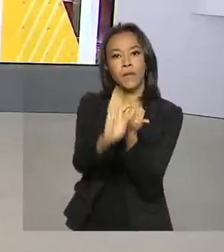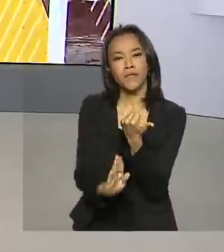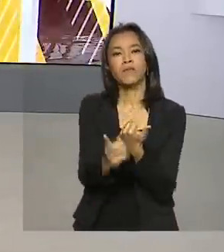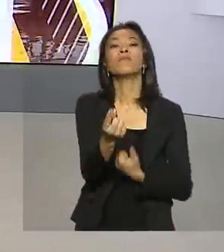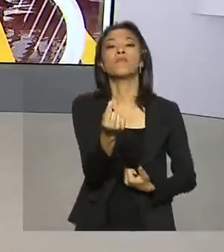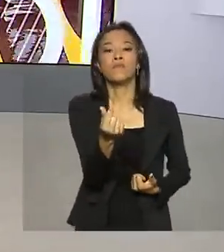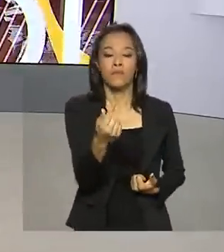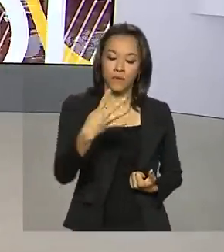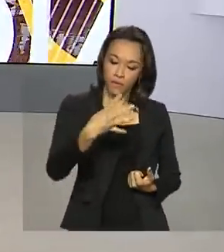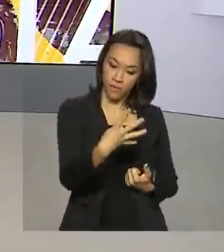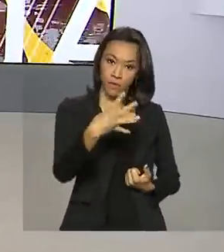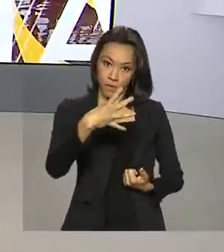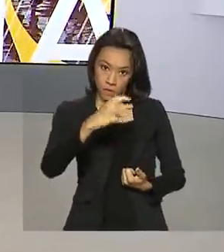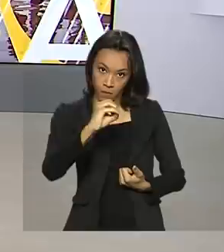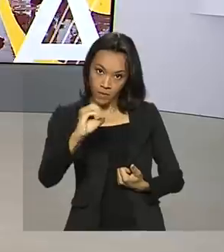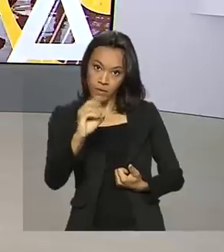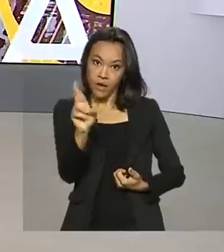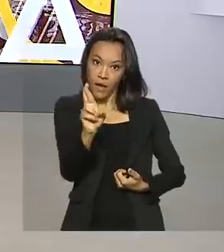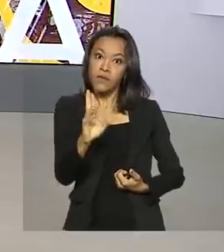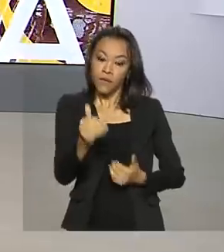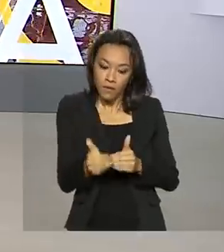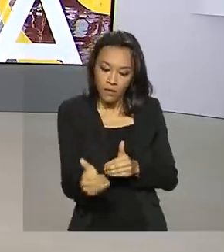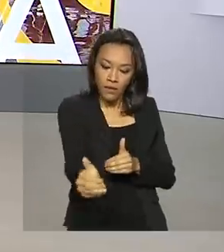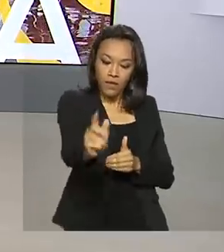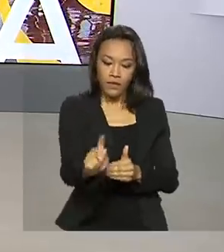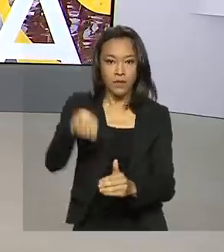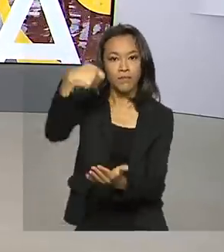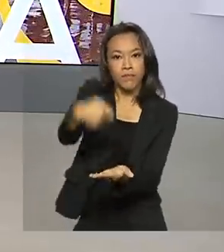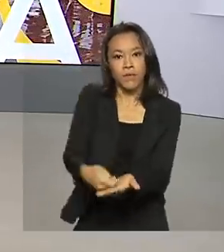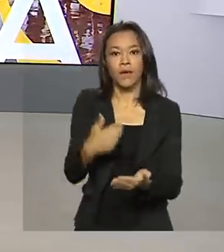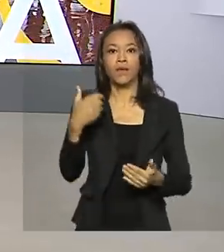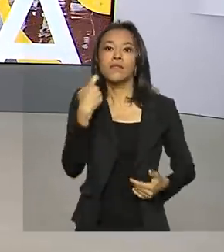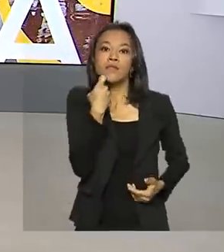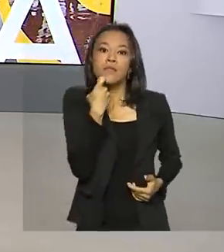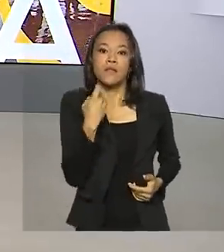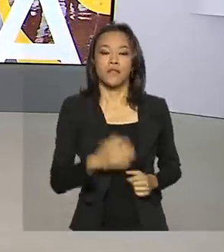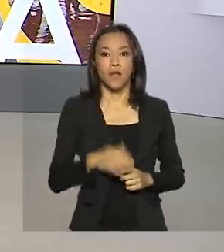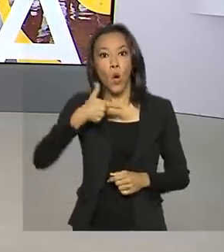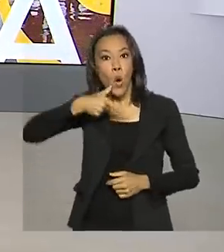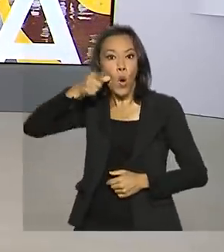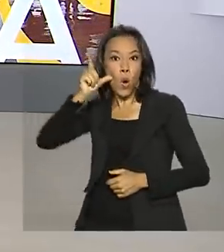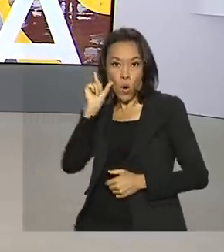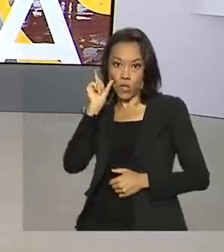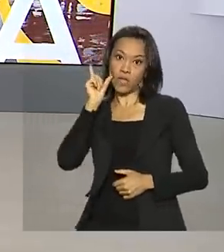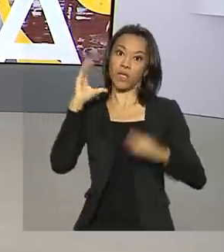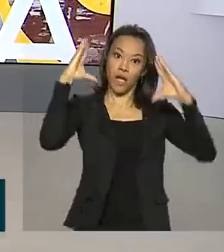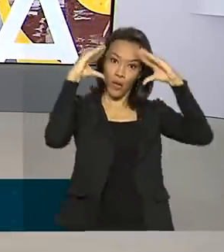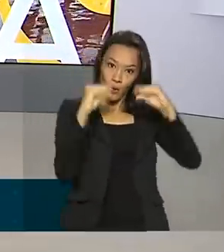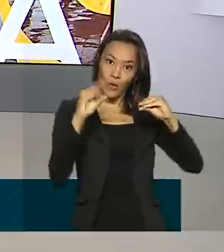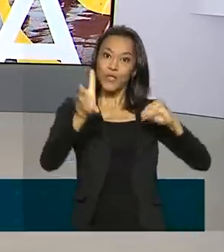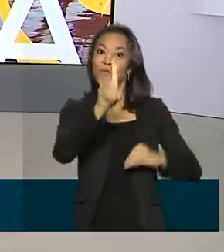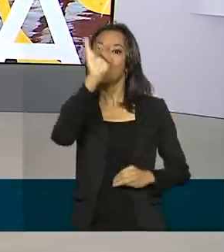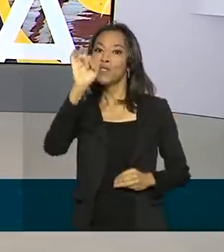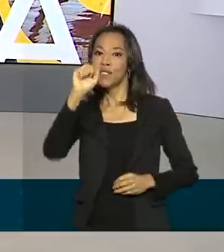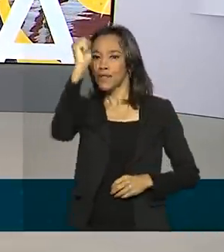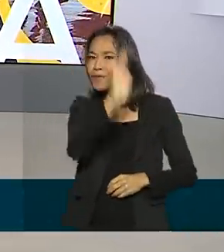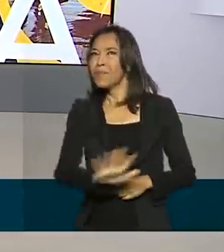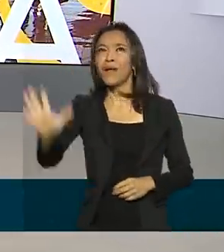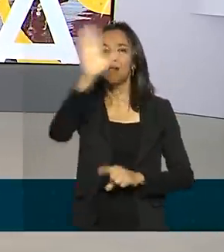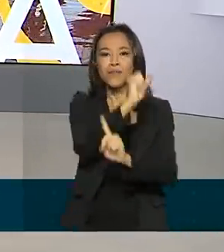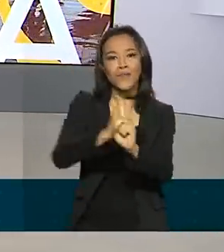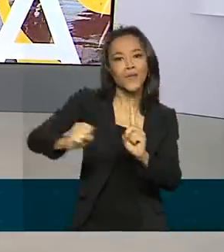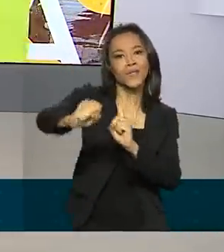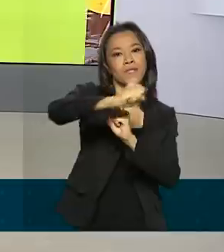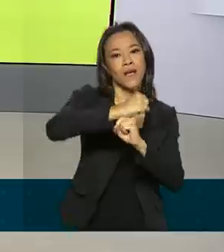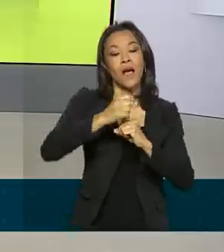no mínimo 400 reais começa a ser pago na próxima sexta-feira. Na noite de ontem, Dia Nacional da Assistência Social, o